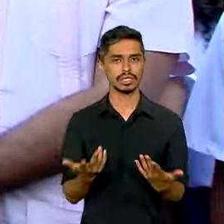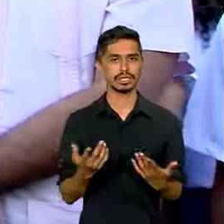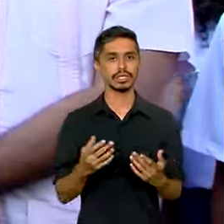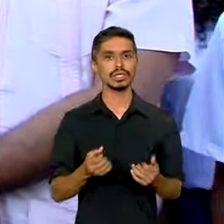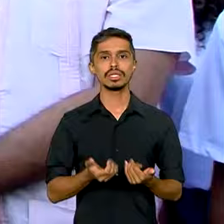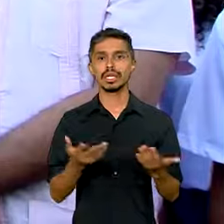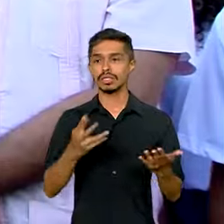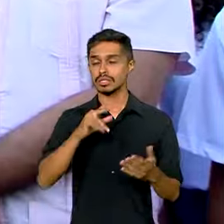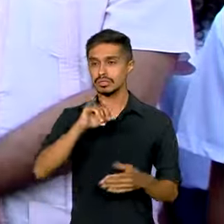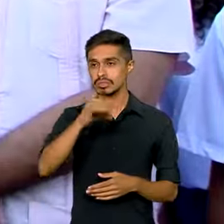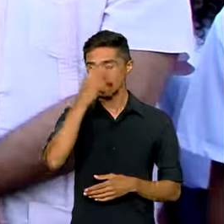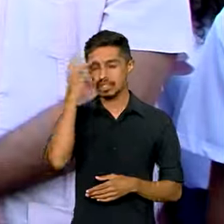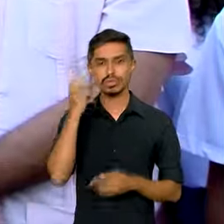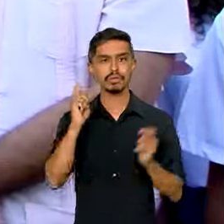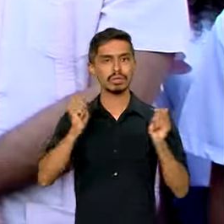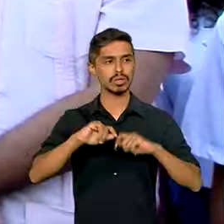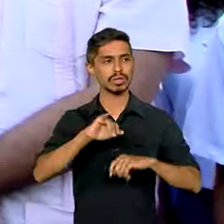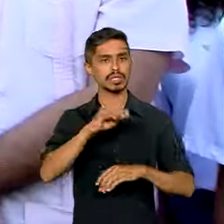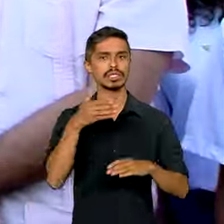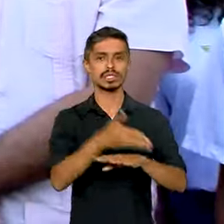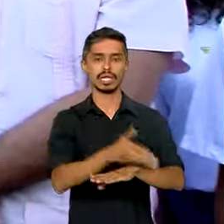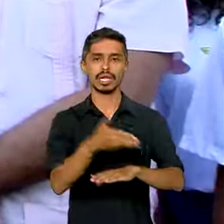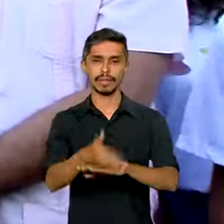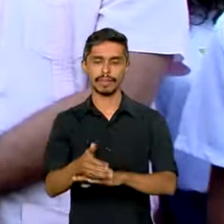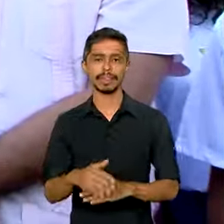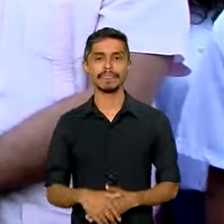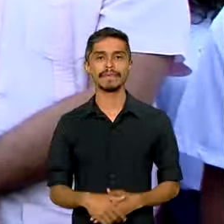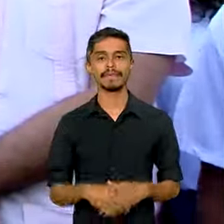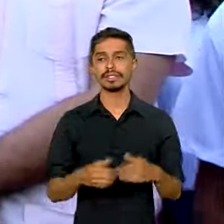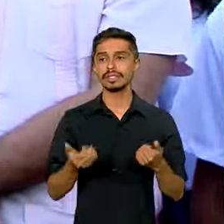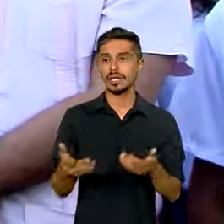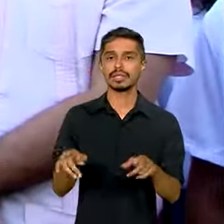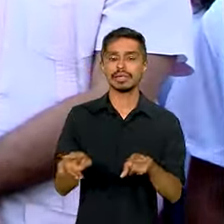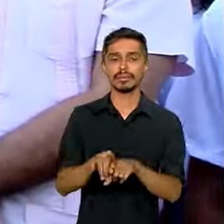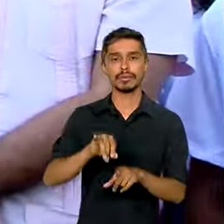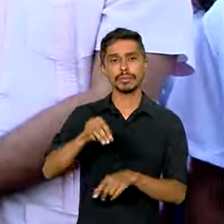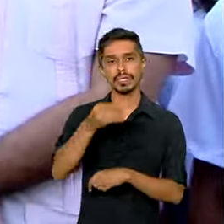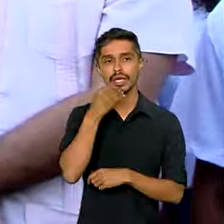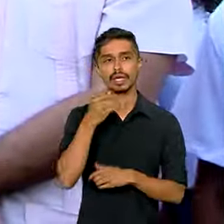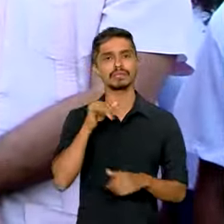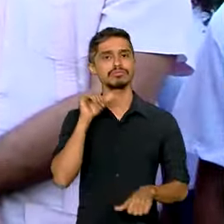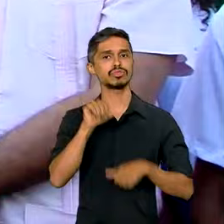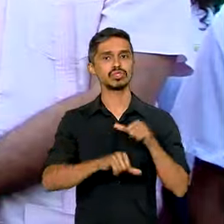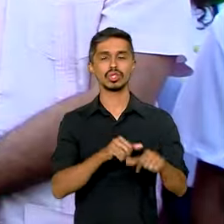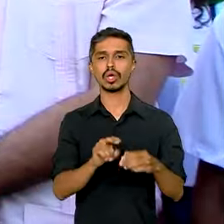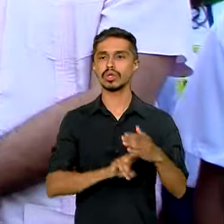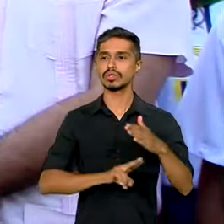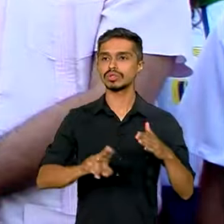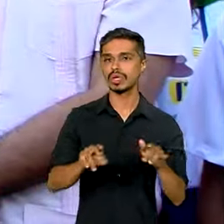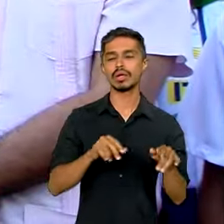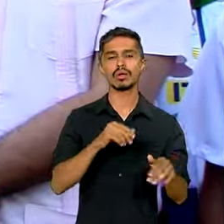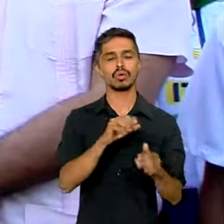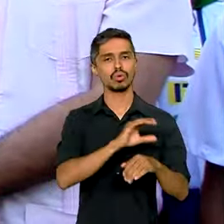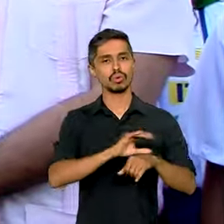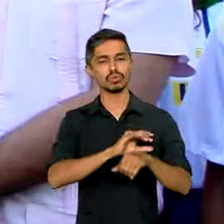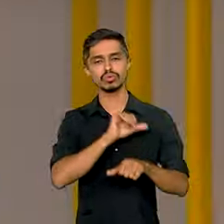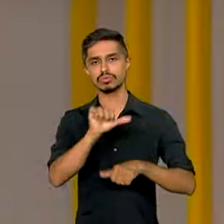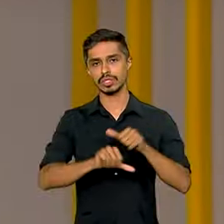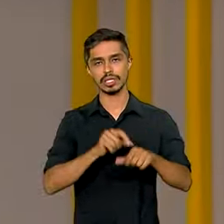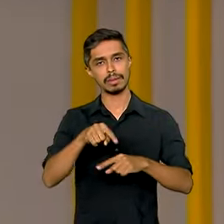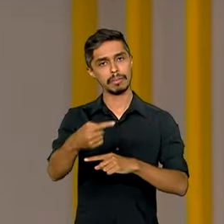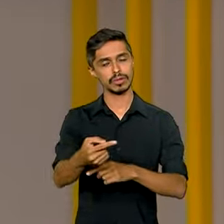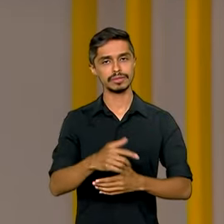essas vagas possam ser ocupadas e dê tempo também para o aluno, às vezes, trocar de universidade ou trocar de curso ao longo do ano.